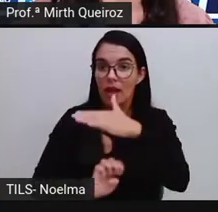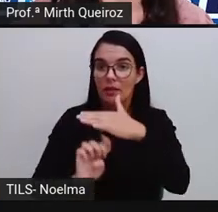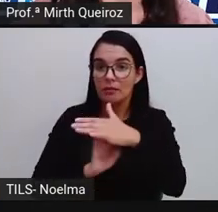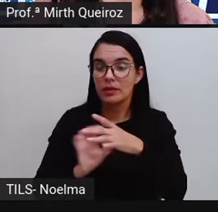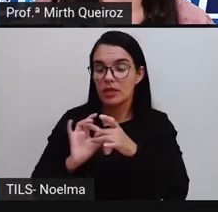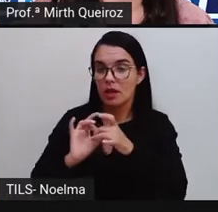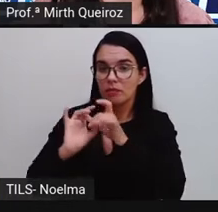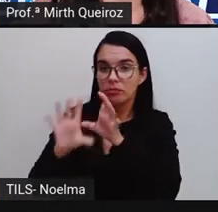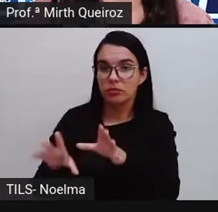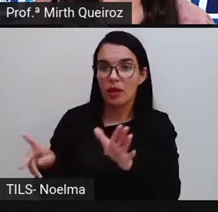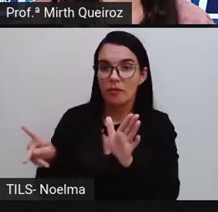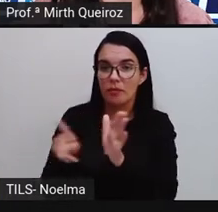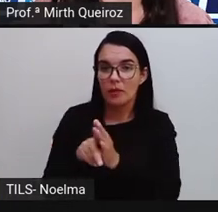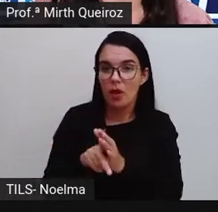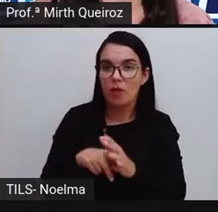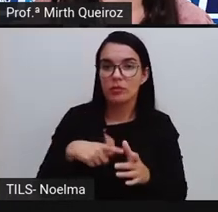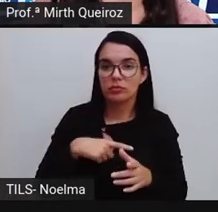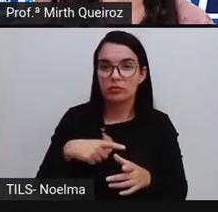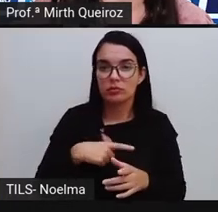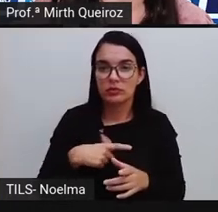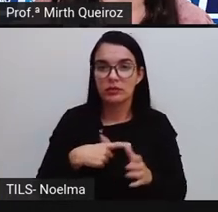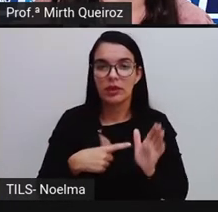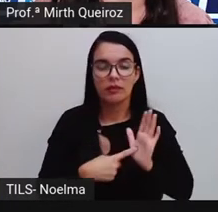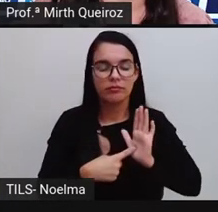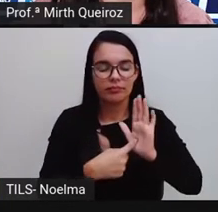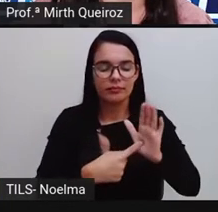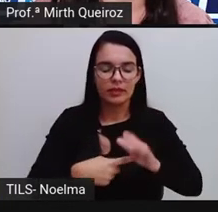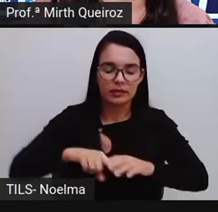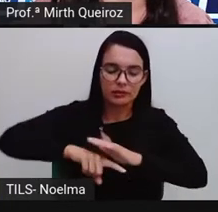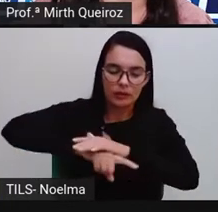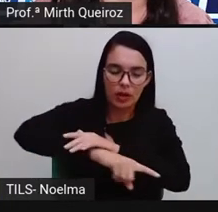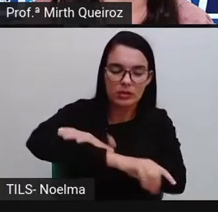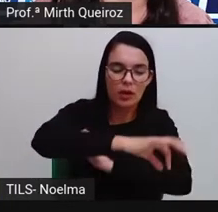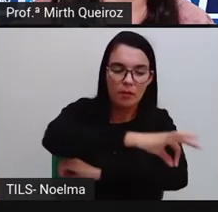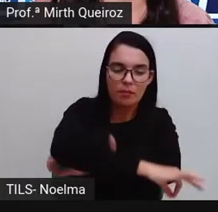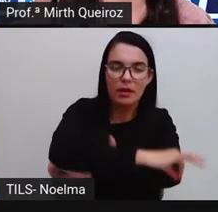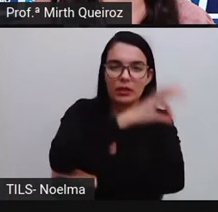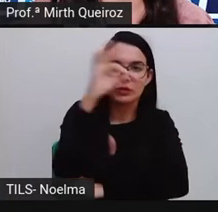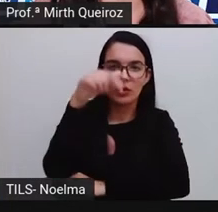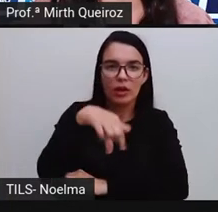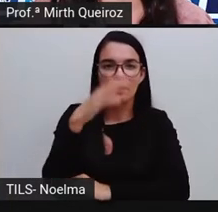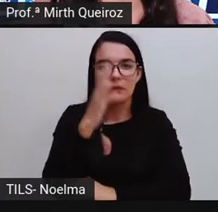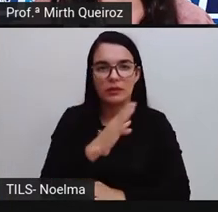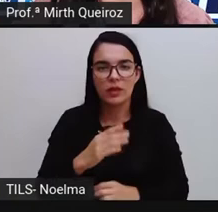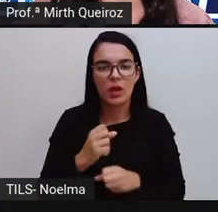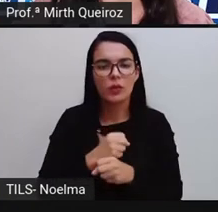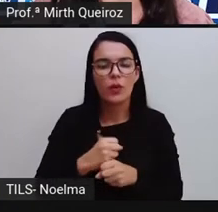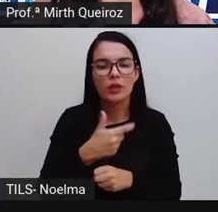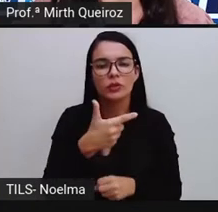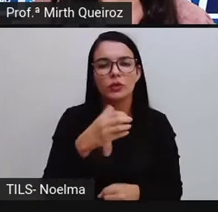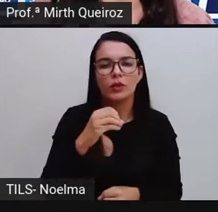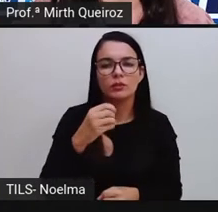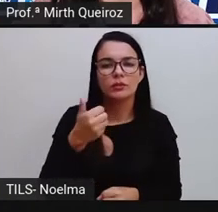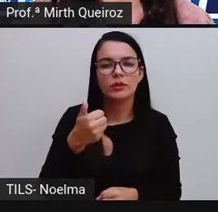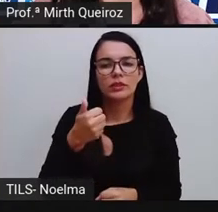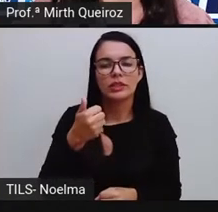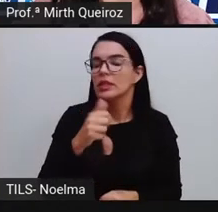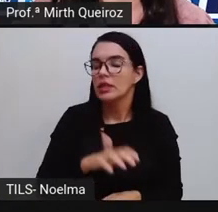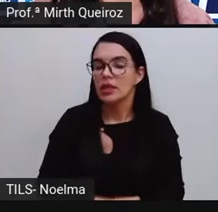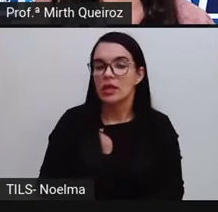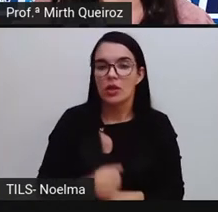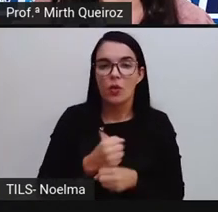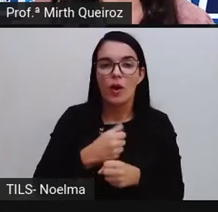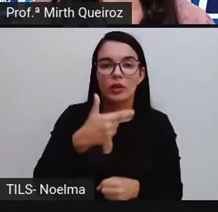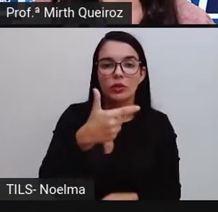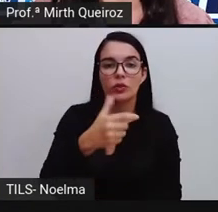adquiriu, então, grande protagonismo na exploração do petróleo no Brasil. E, em 2007, por meio